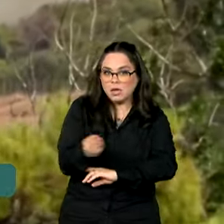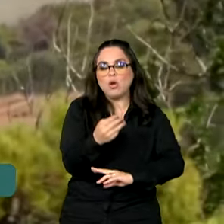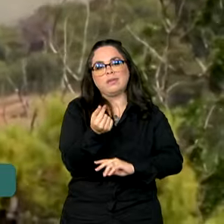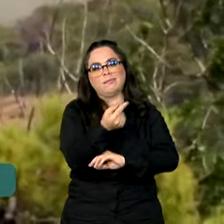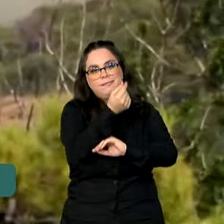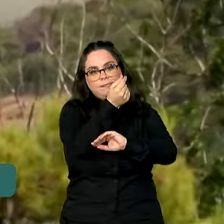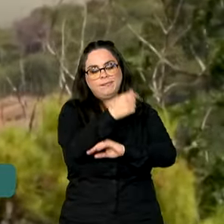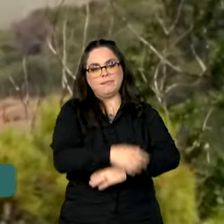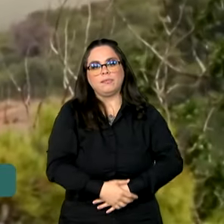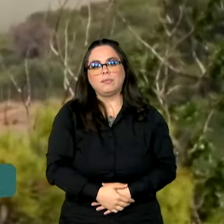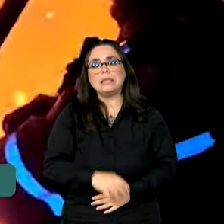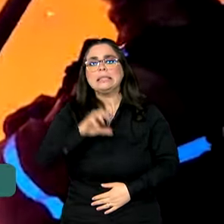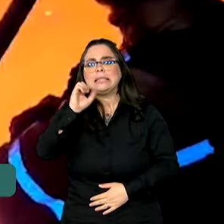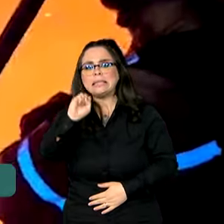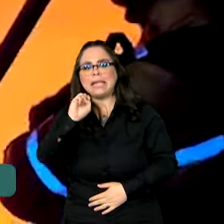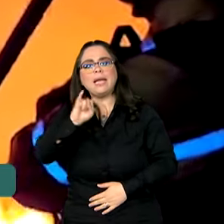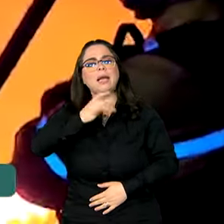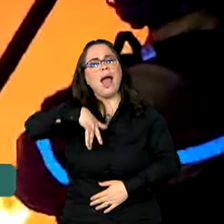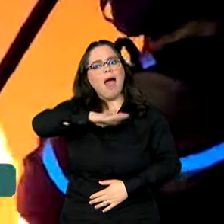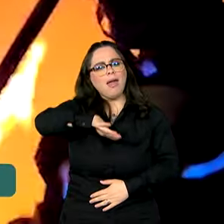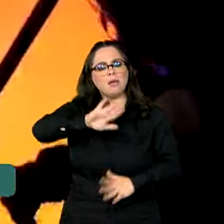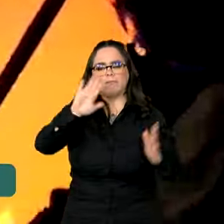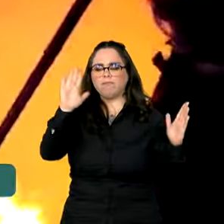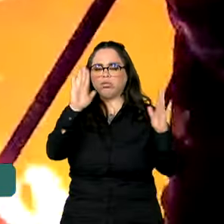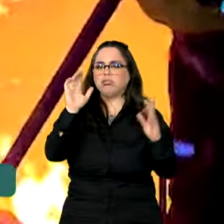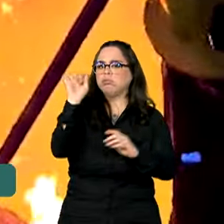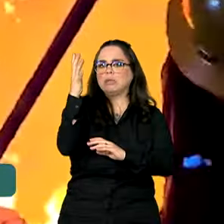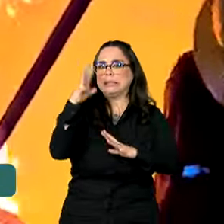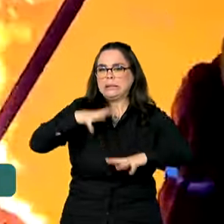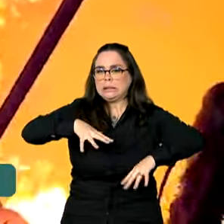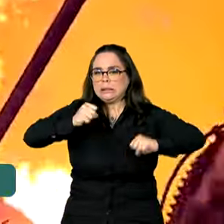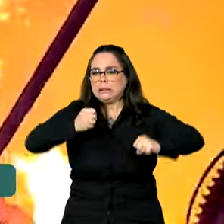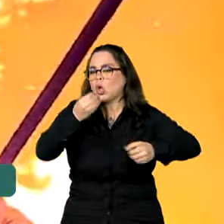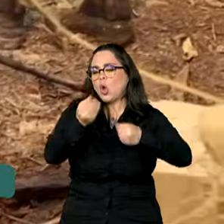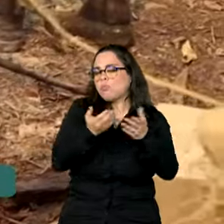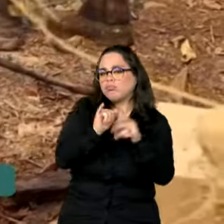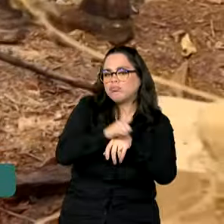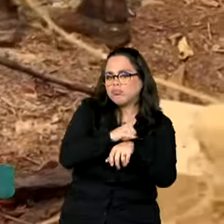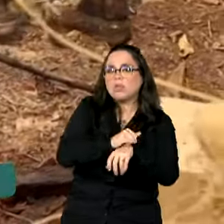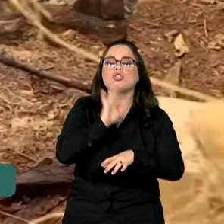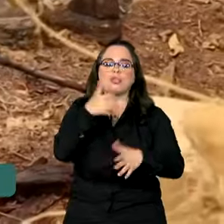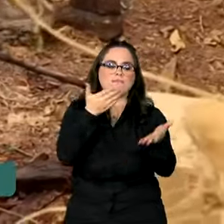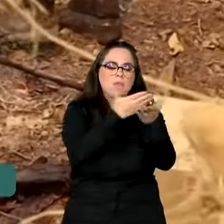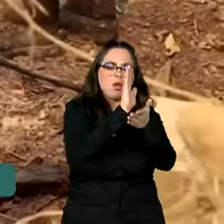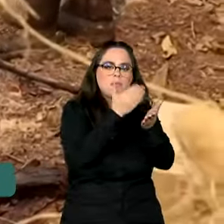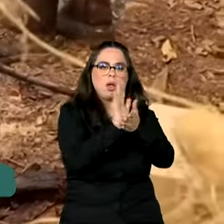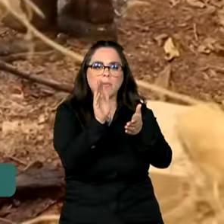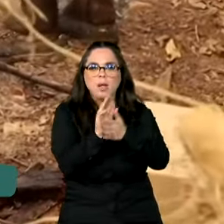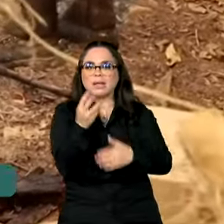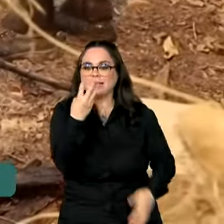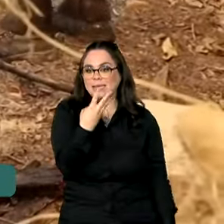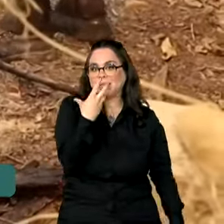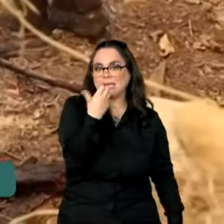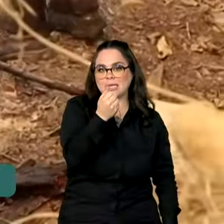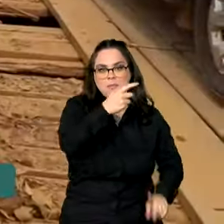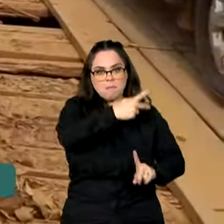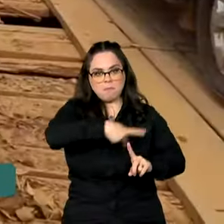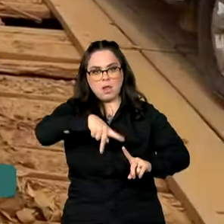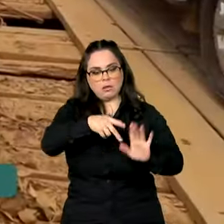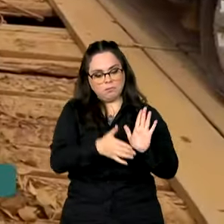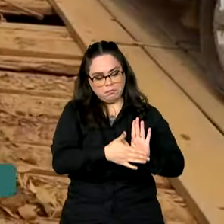milhões de reais. Quanto ao enfrentamento dos efeitos da seca, foram aprovados 36 planos